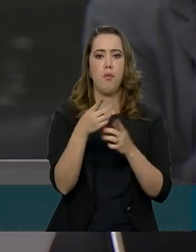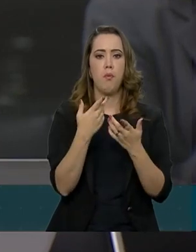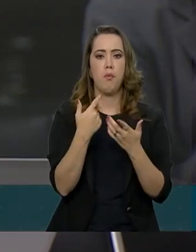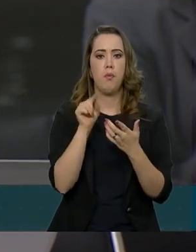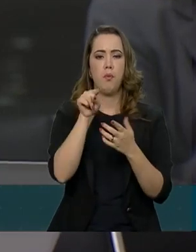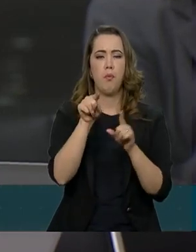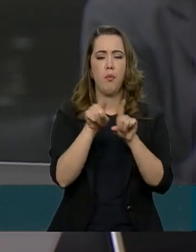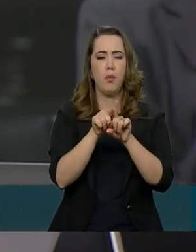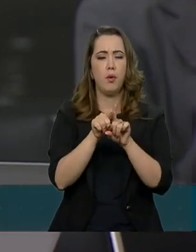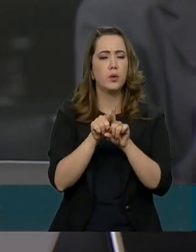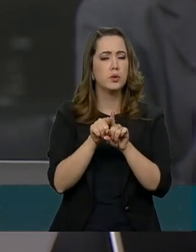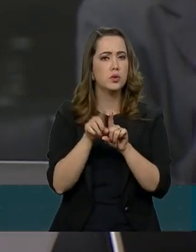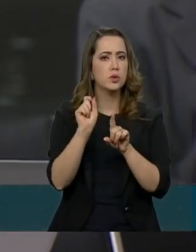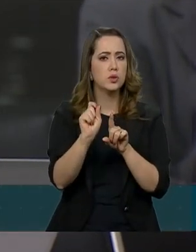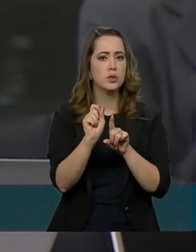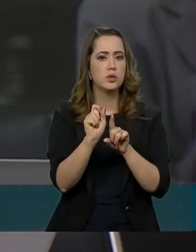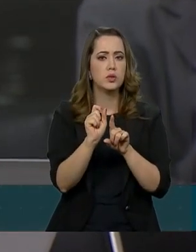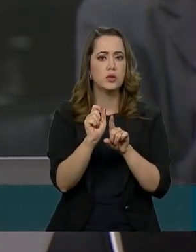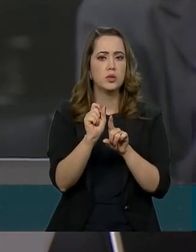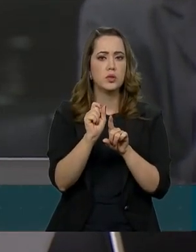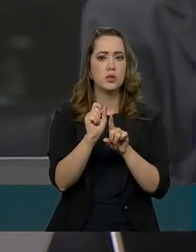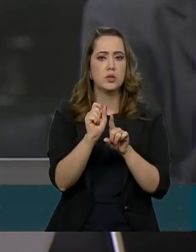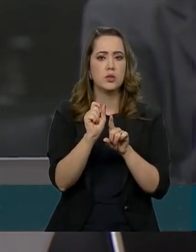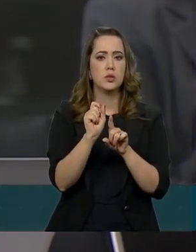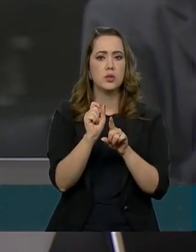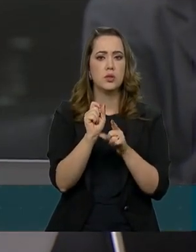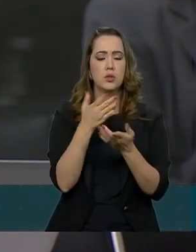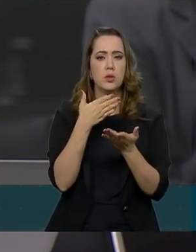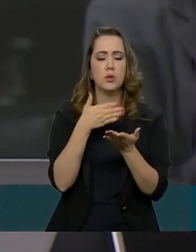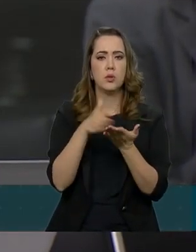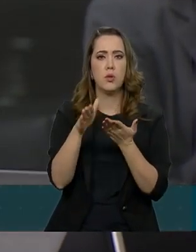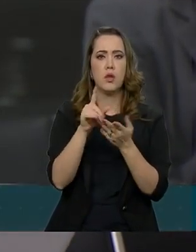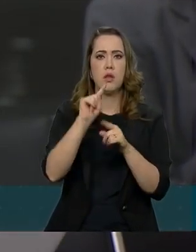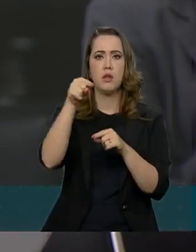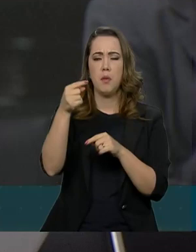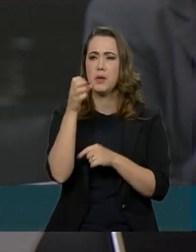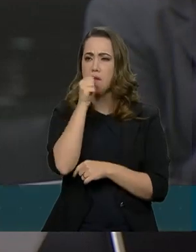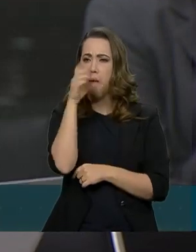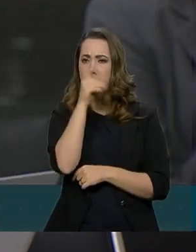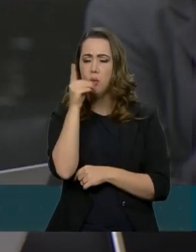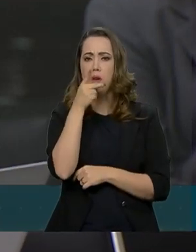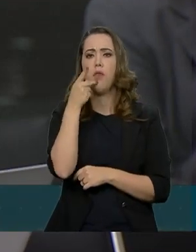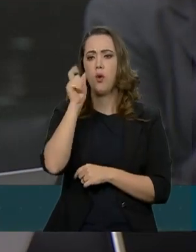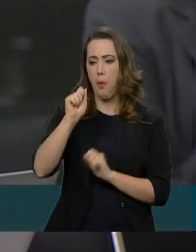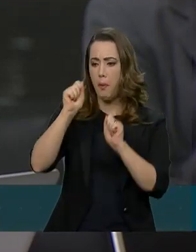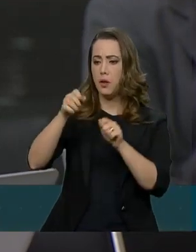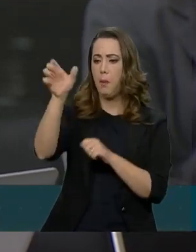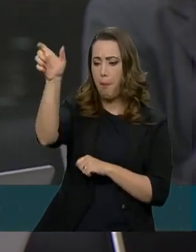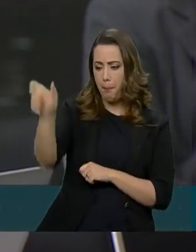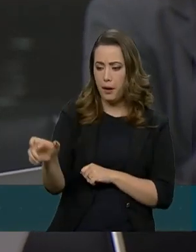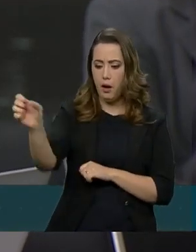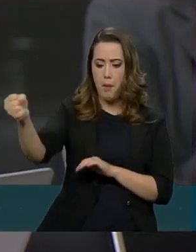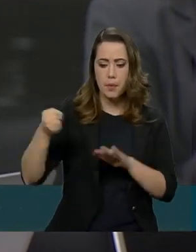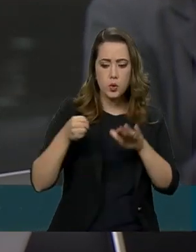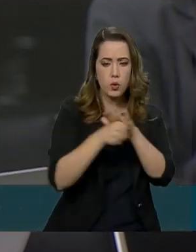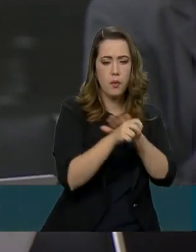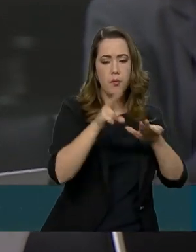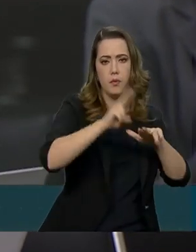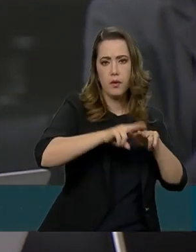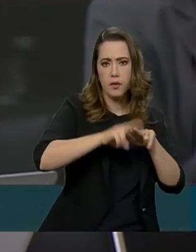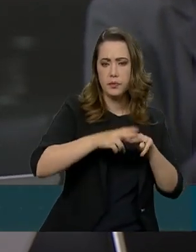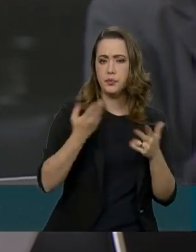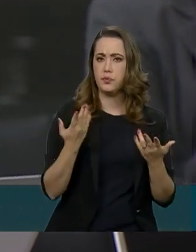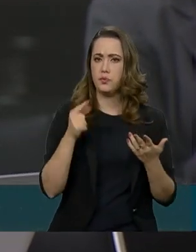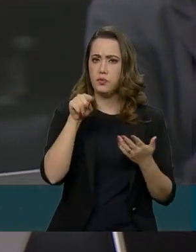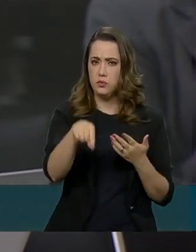E, no final de semana, disse que ele poderia pegar uma cana. Então, a partir disso, eu tenho outras questões para o senhor. Essas declarações, elas não